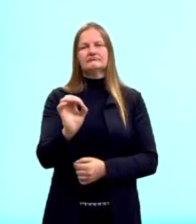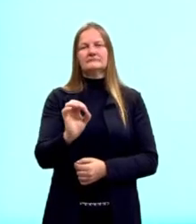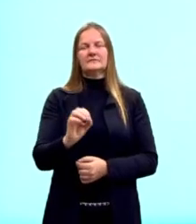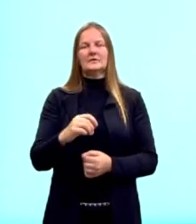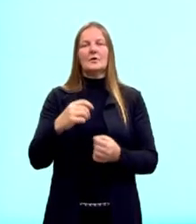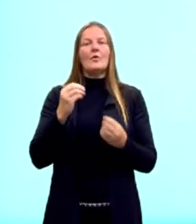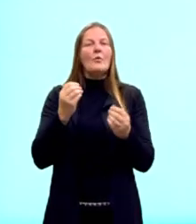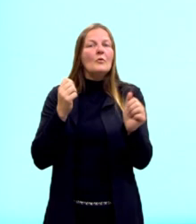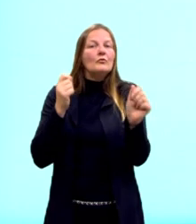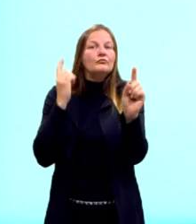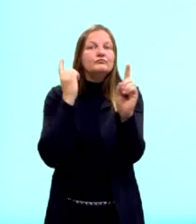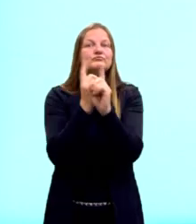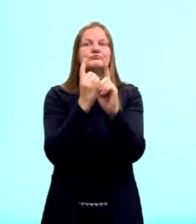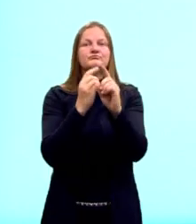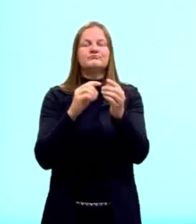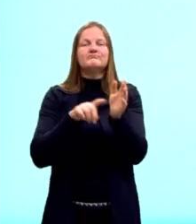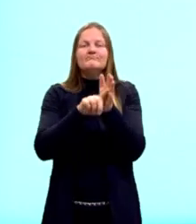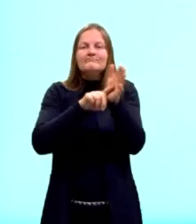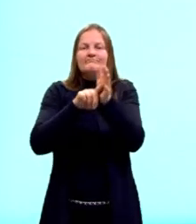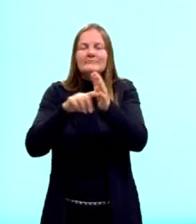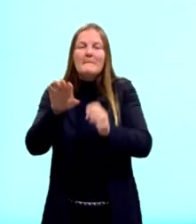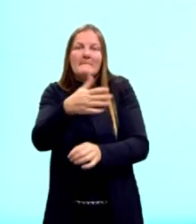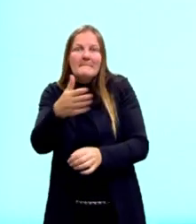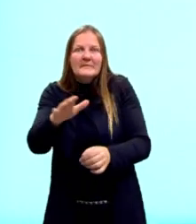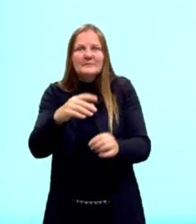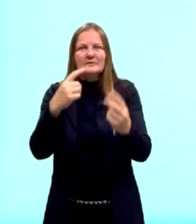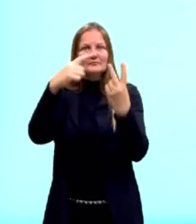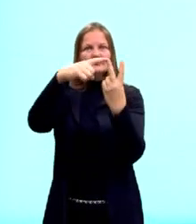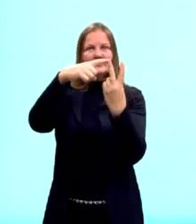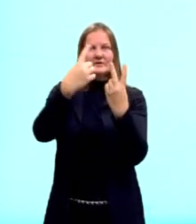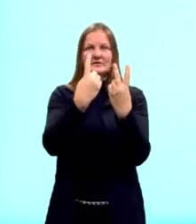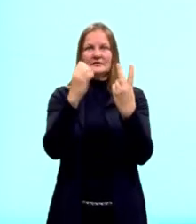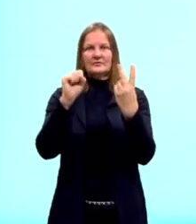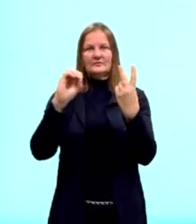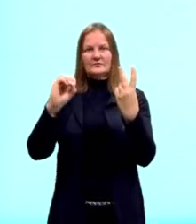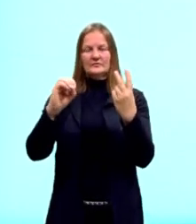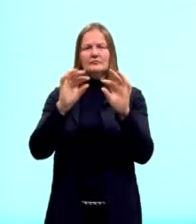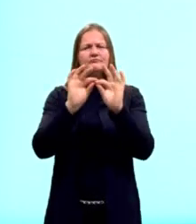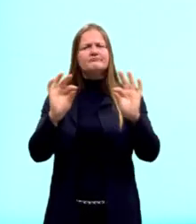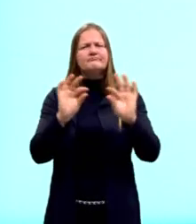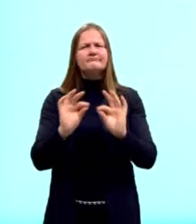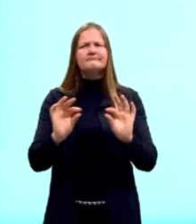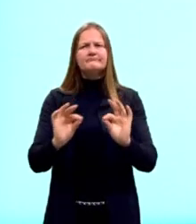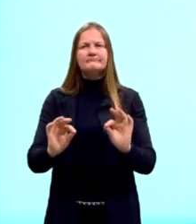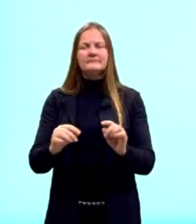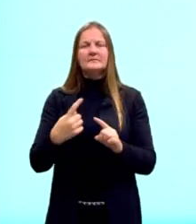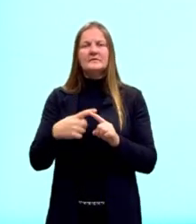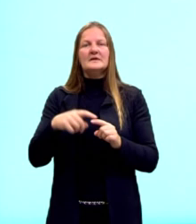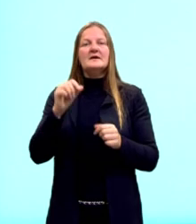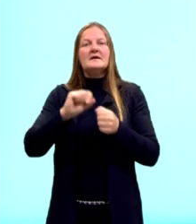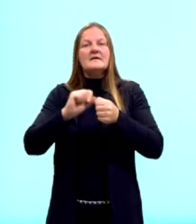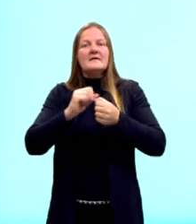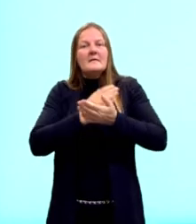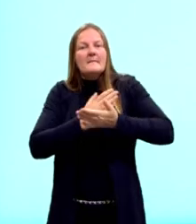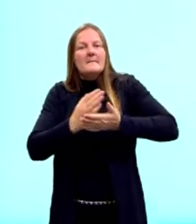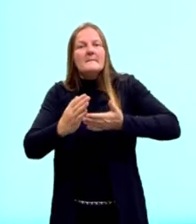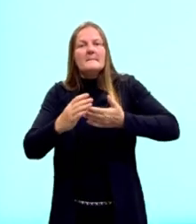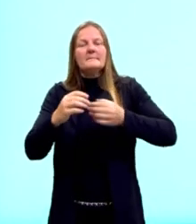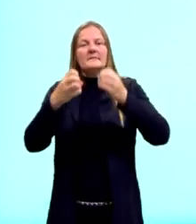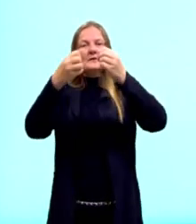formas de chegar no valor aproximado daquela raiz e simplificado também é a partir da